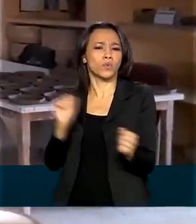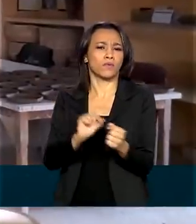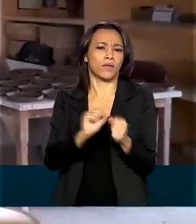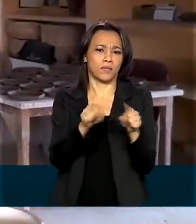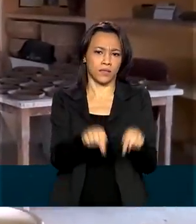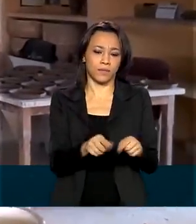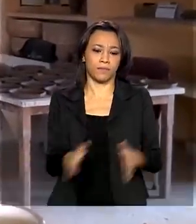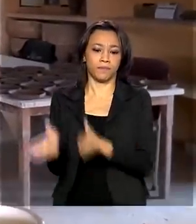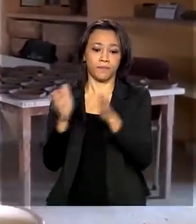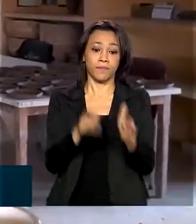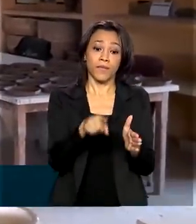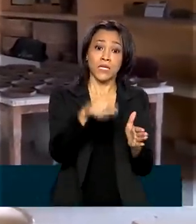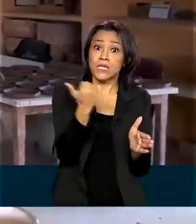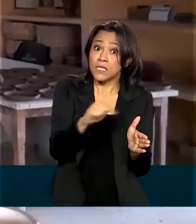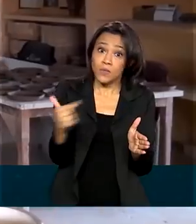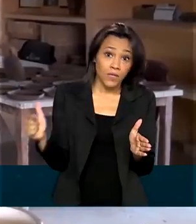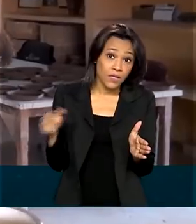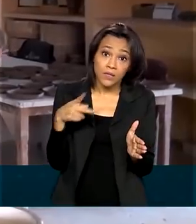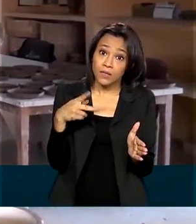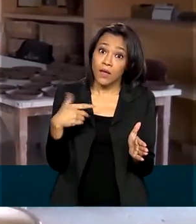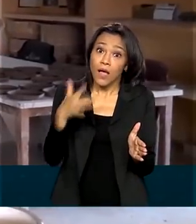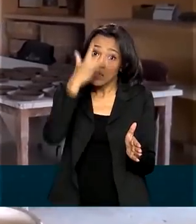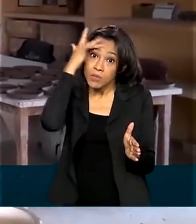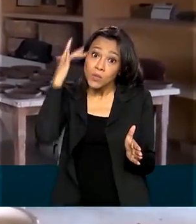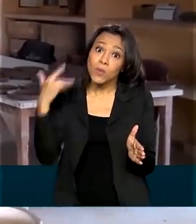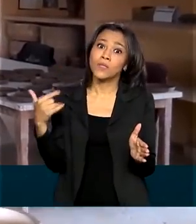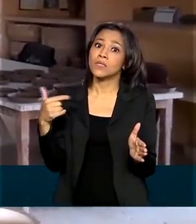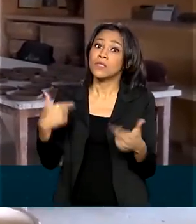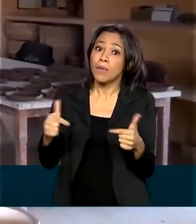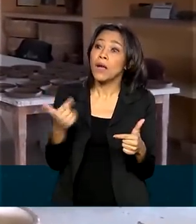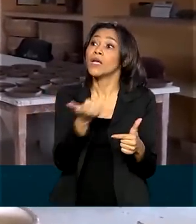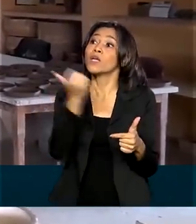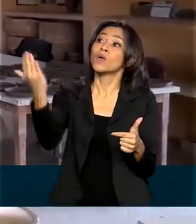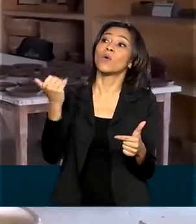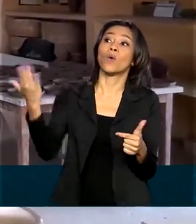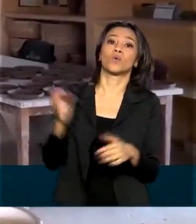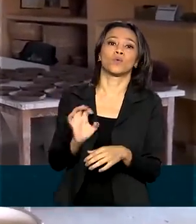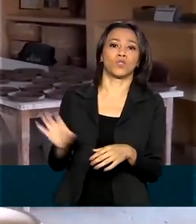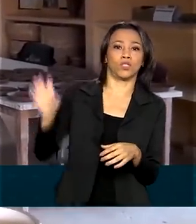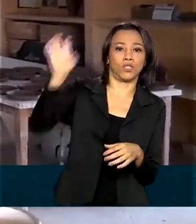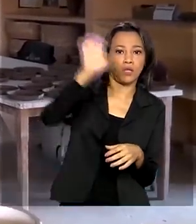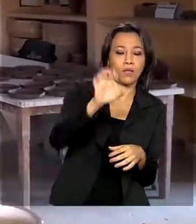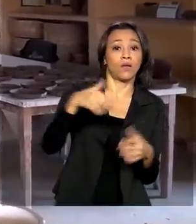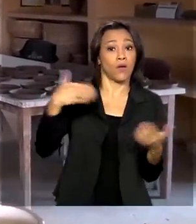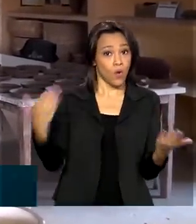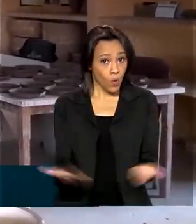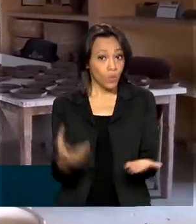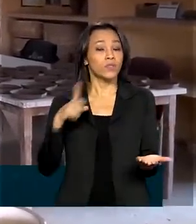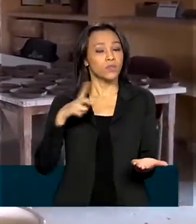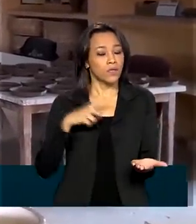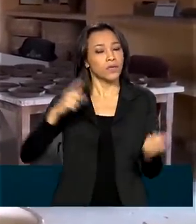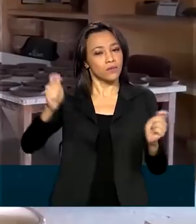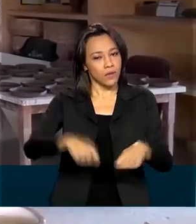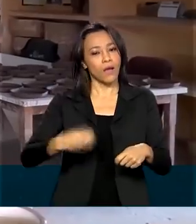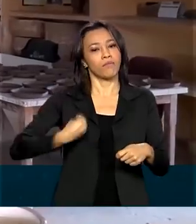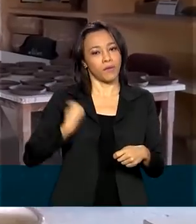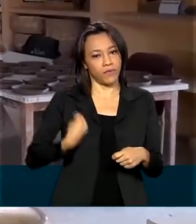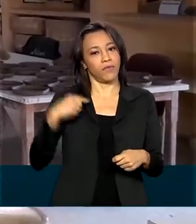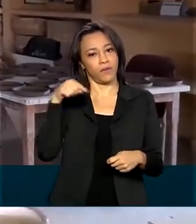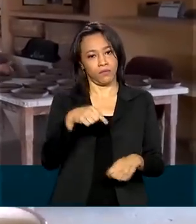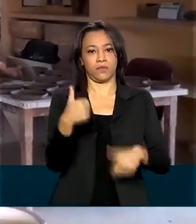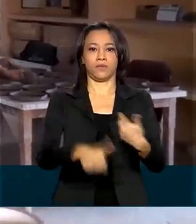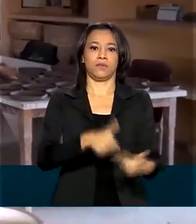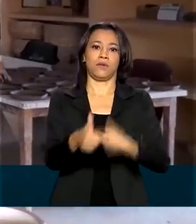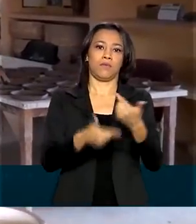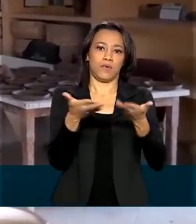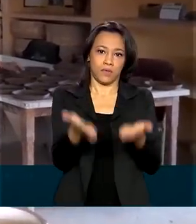Antigamente, sem esse trabalho, muitas pessoas daqui em Bus trabalham em outros estados. Hoje tem como a gente viver a nossa comunidade com esse trabalho.